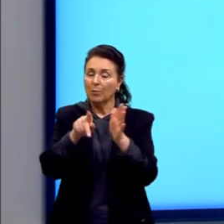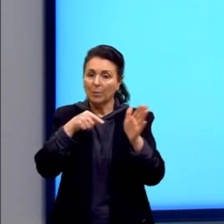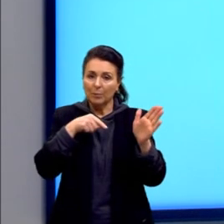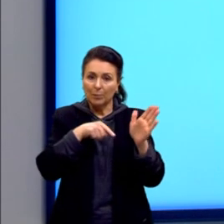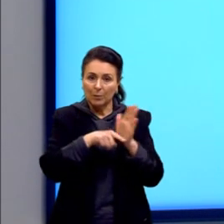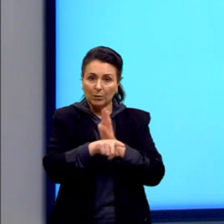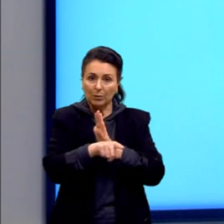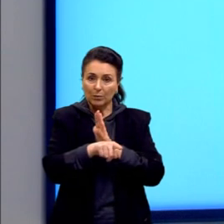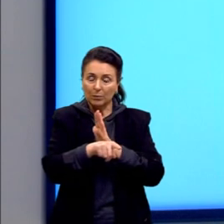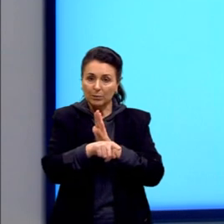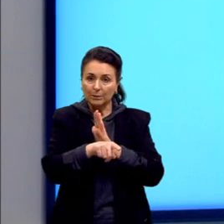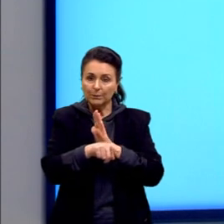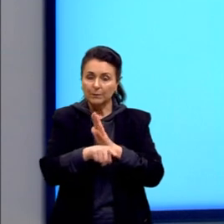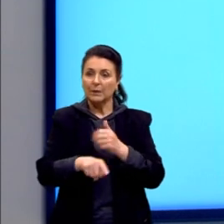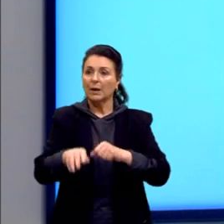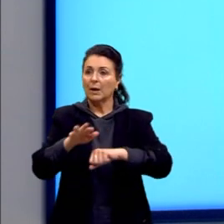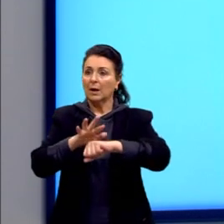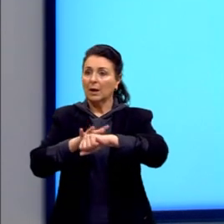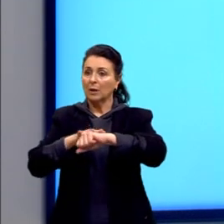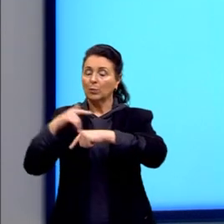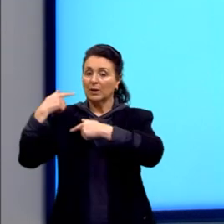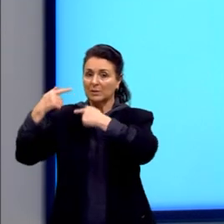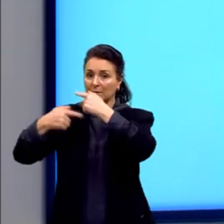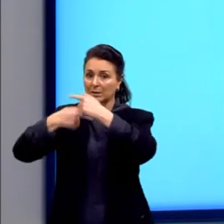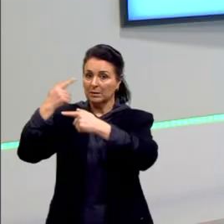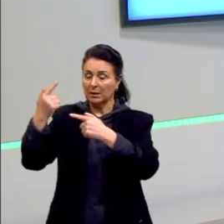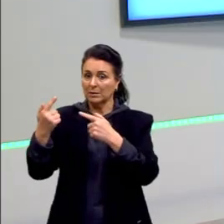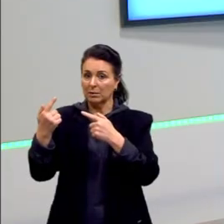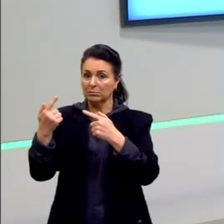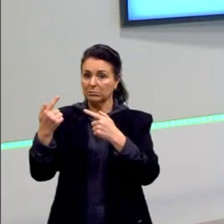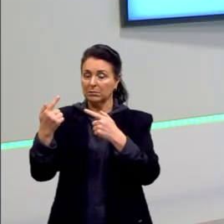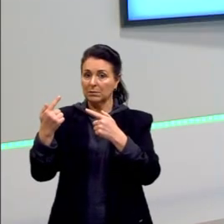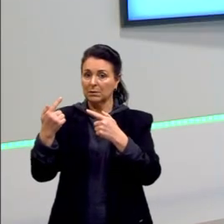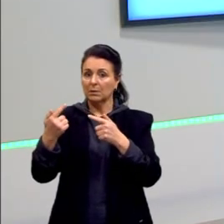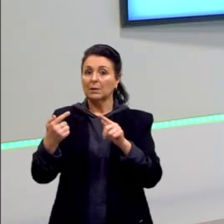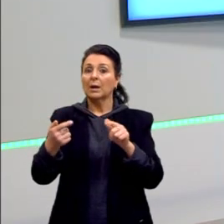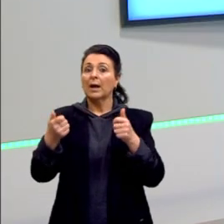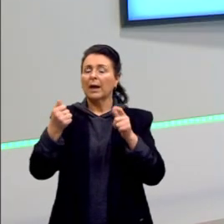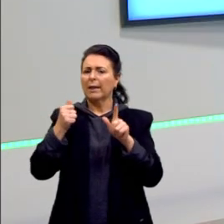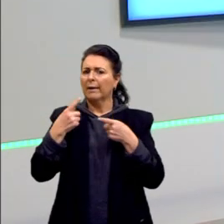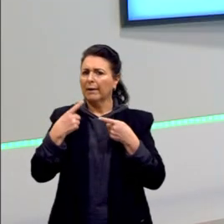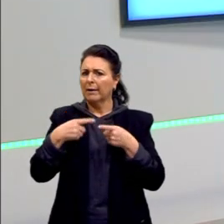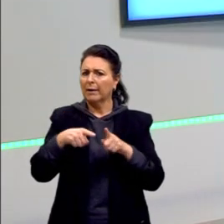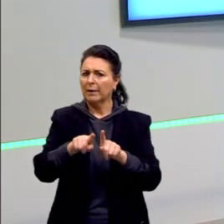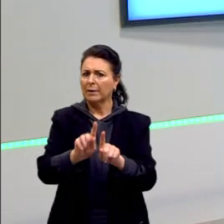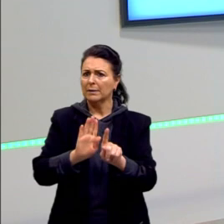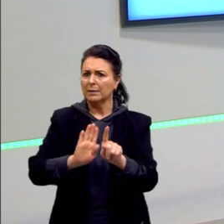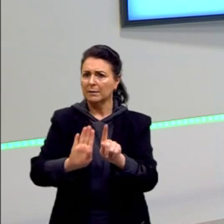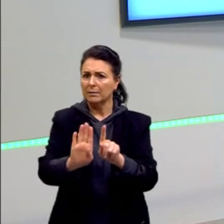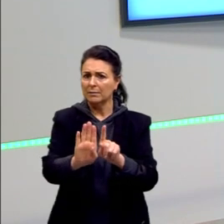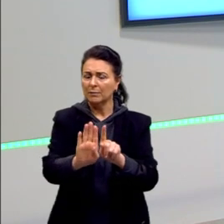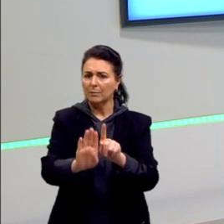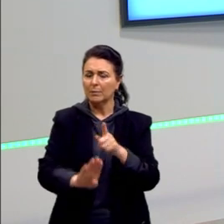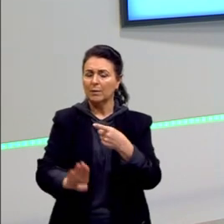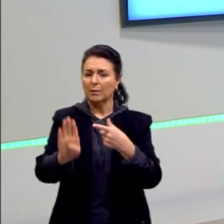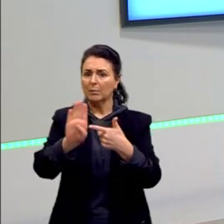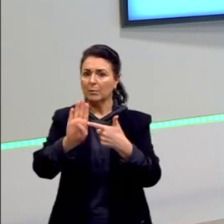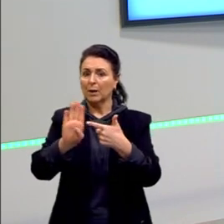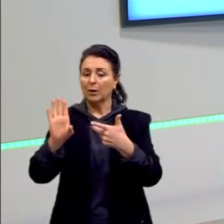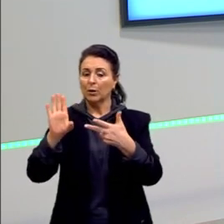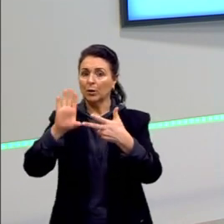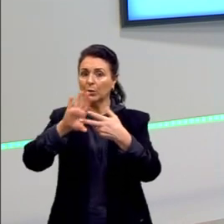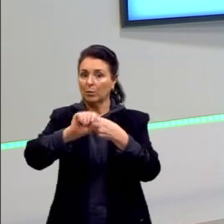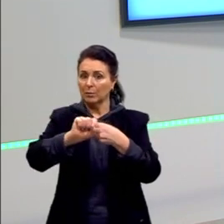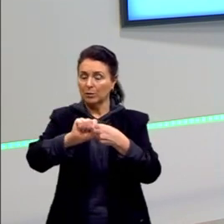questão é essa doença hereditária de caráter, letra A recessivo, letra B dominante,